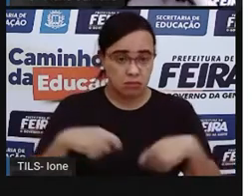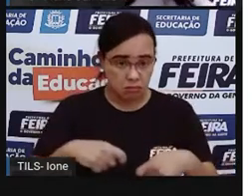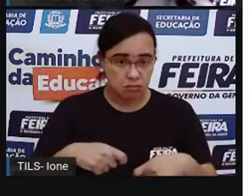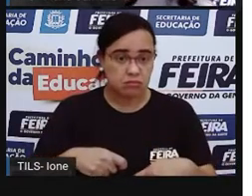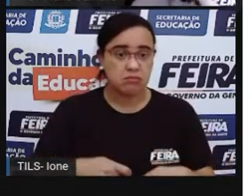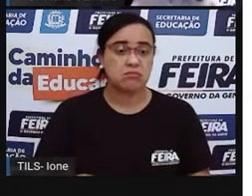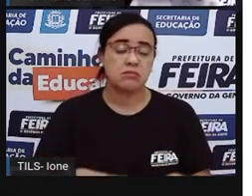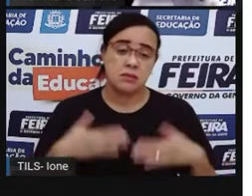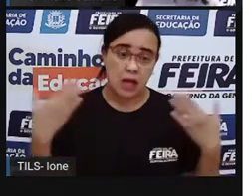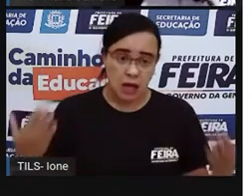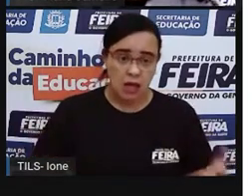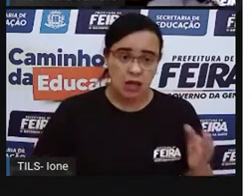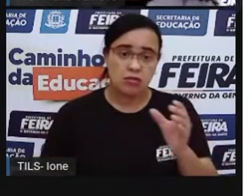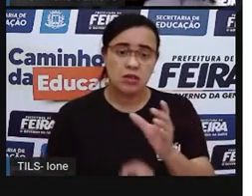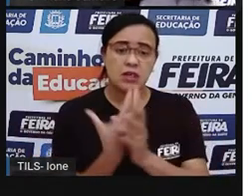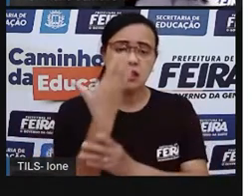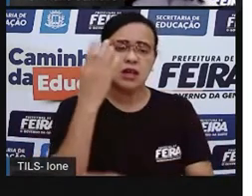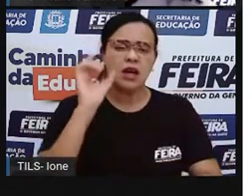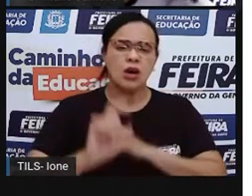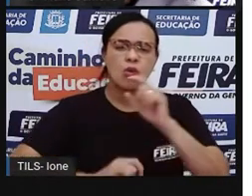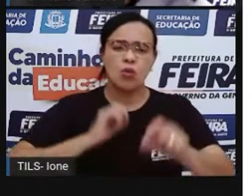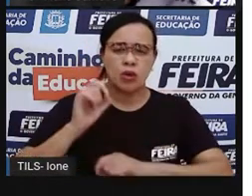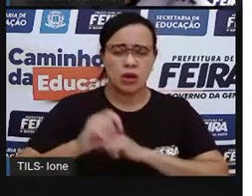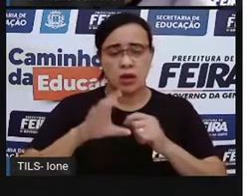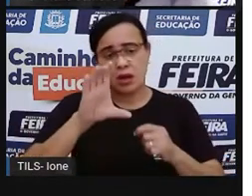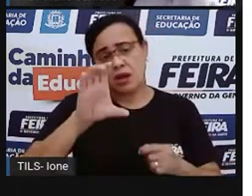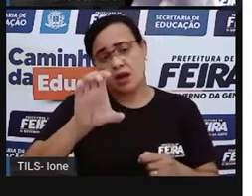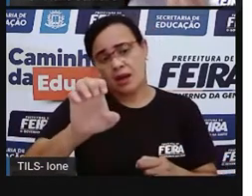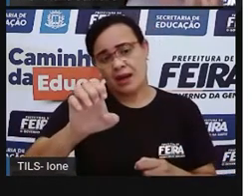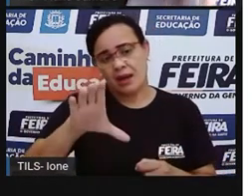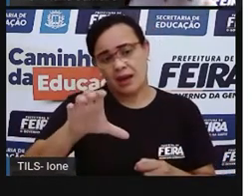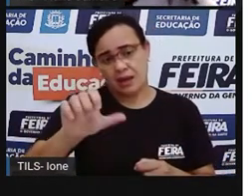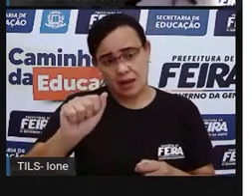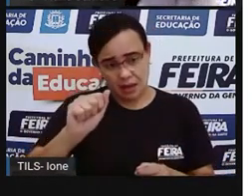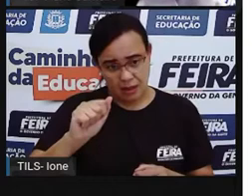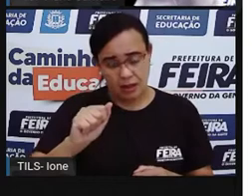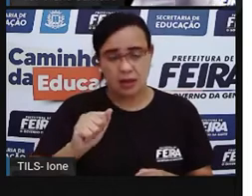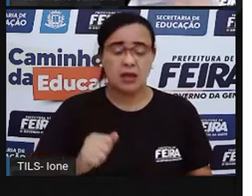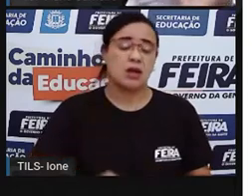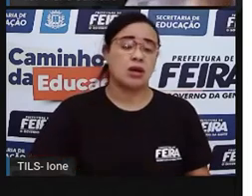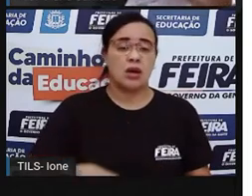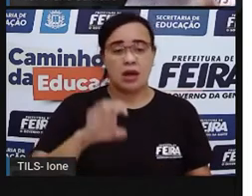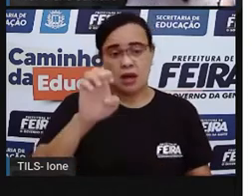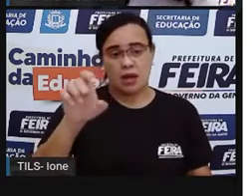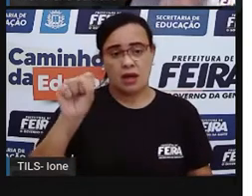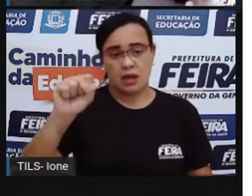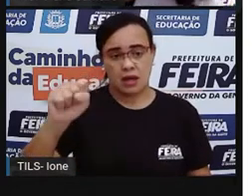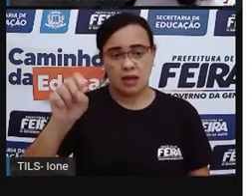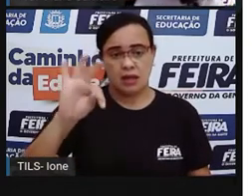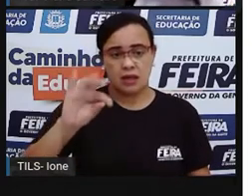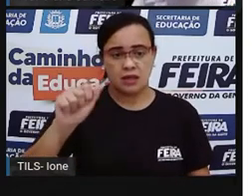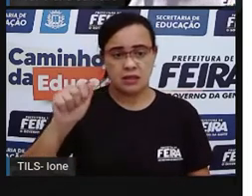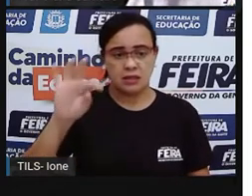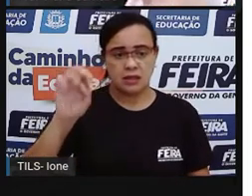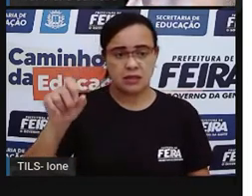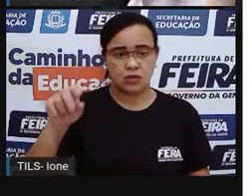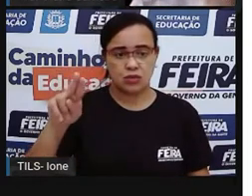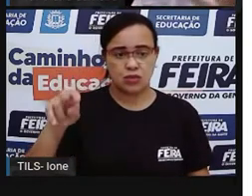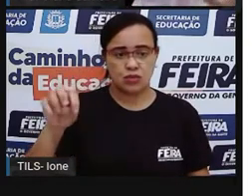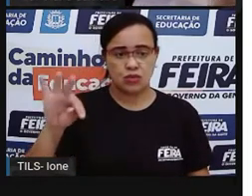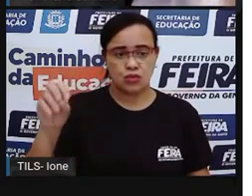Estatuto da Criança e do Adolescente, né? A UECA, que é um conjunto de leis